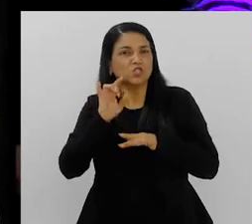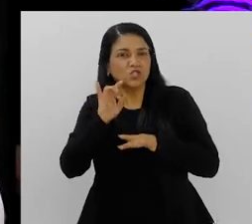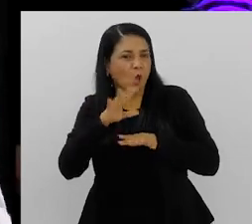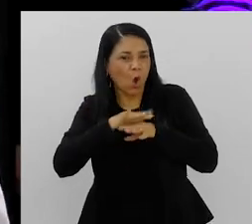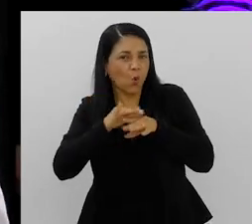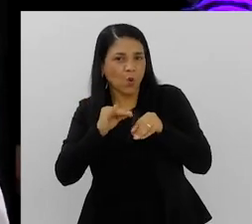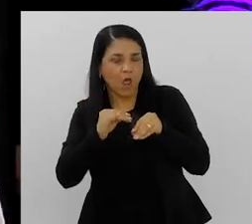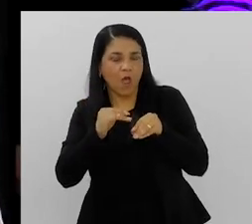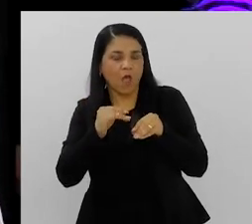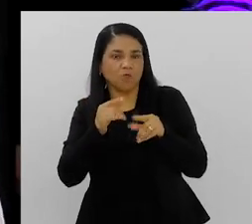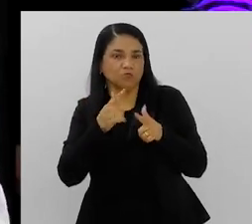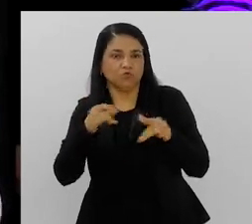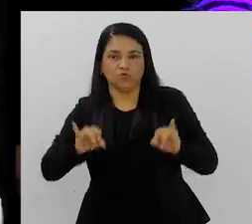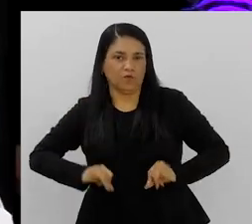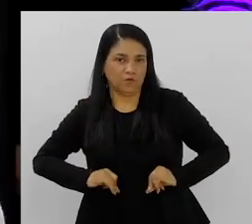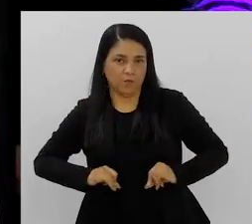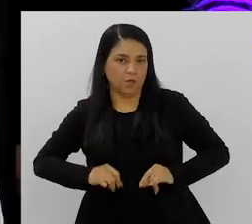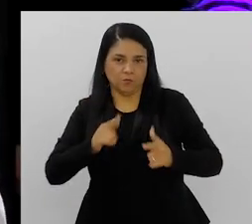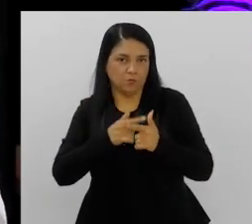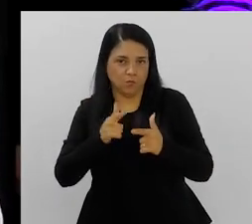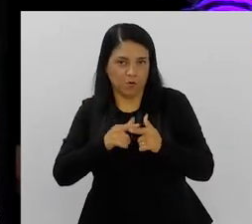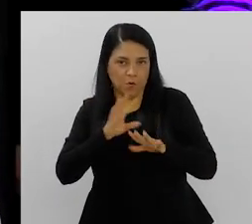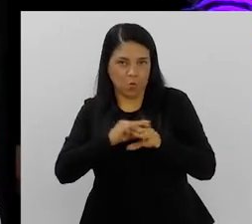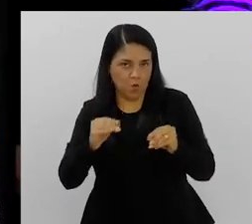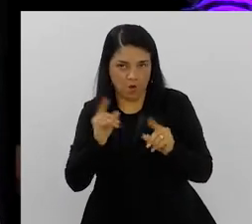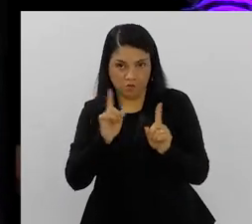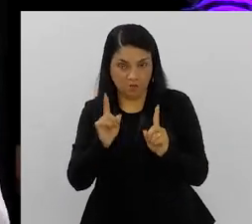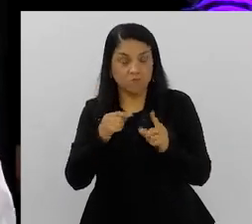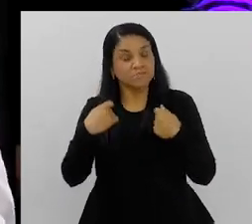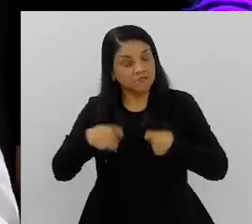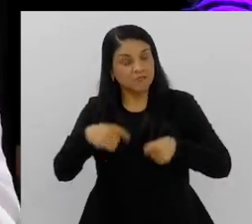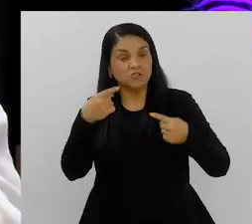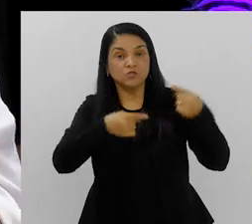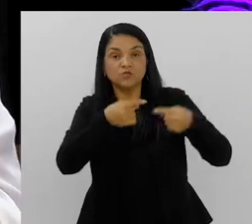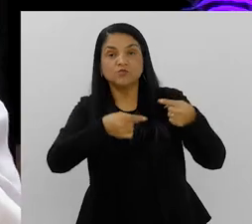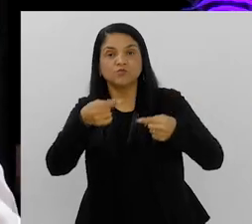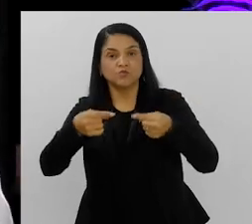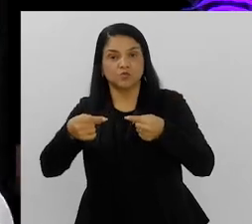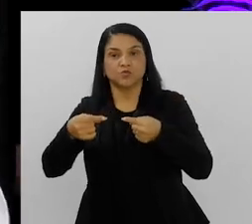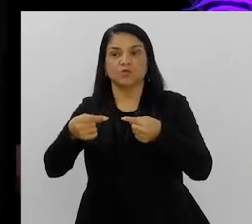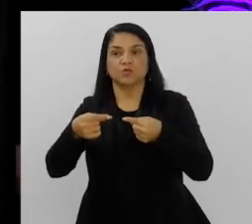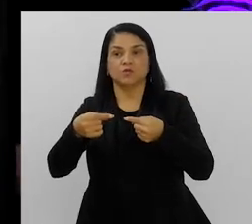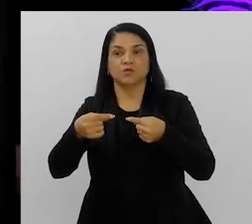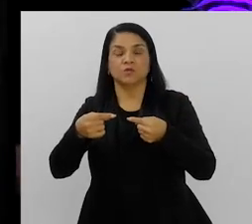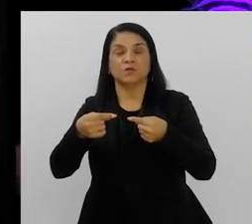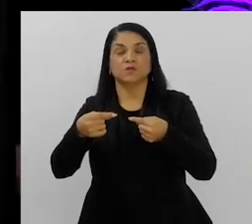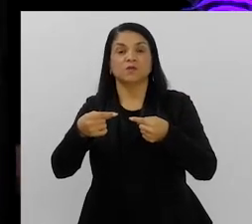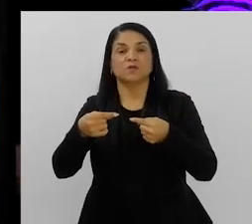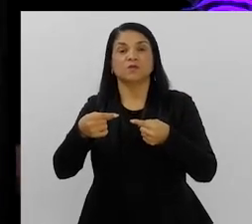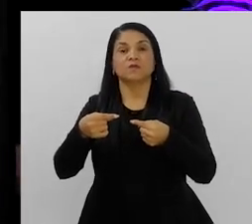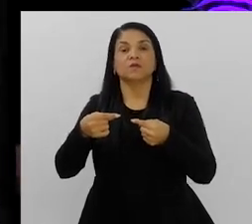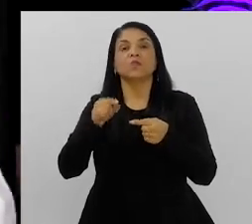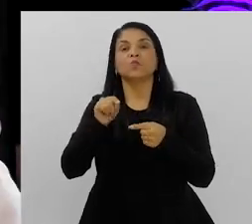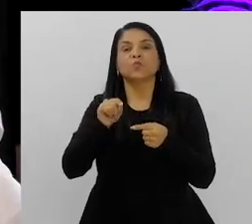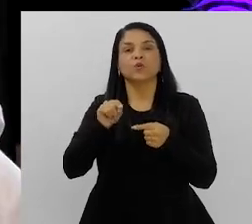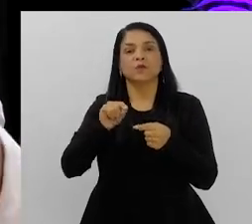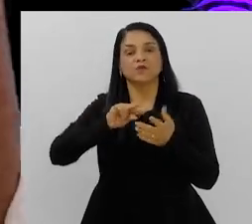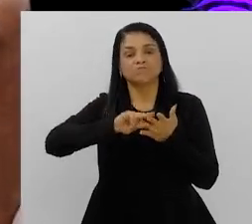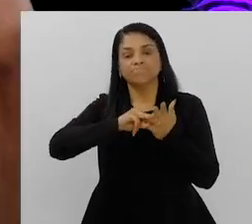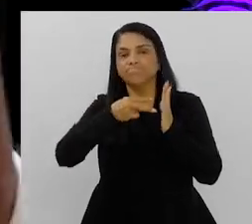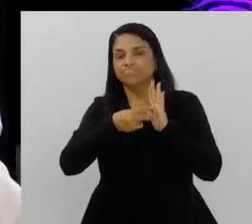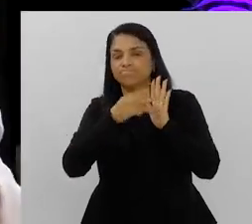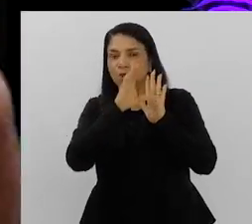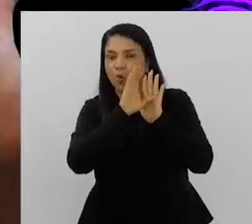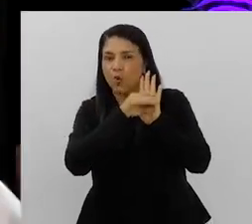o curar as mazelas ou curar os problemas. Então, precisamos discutir, e aí, um pouco do que o Alex colocou,